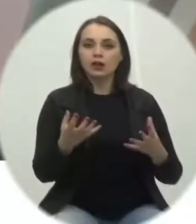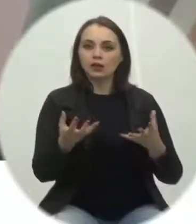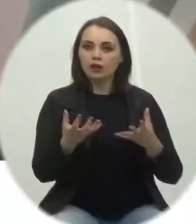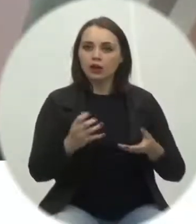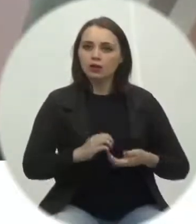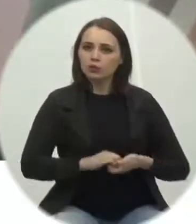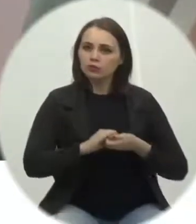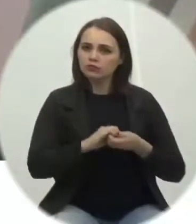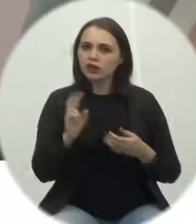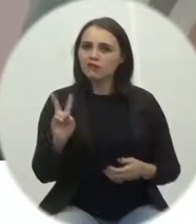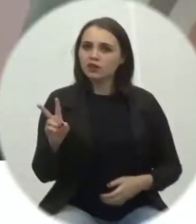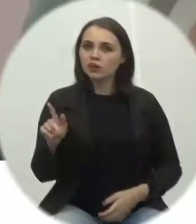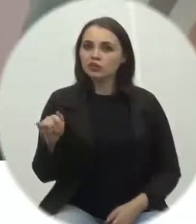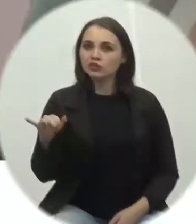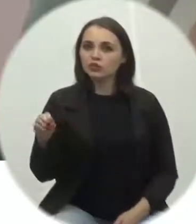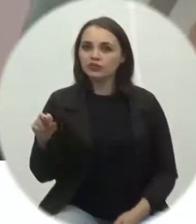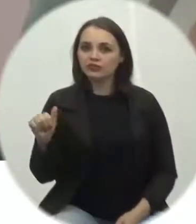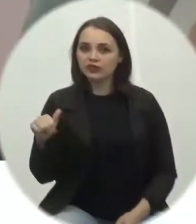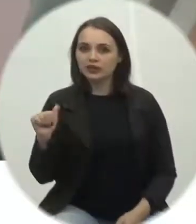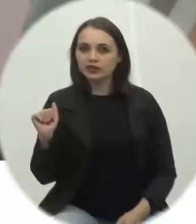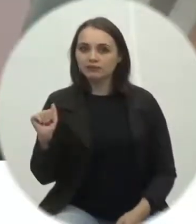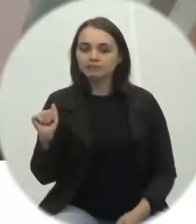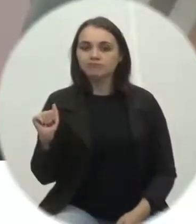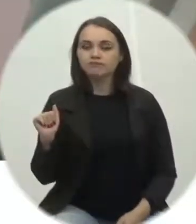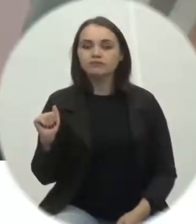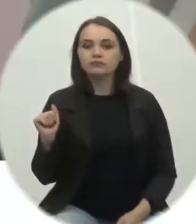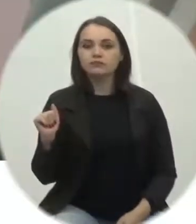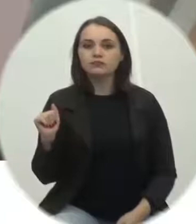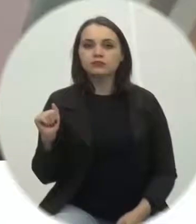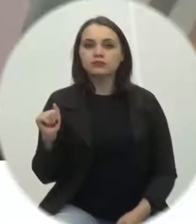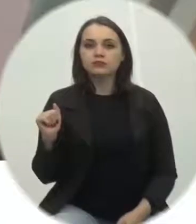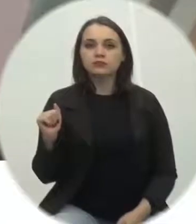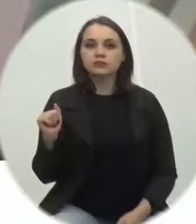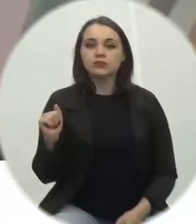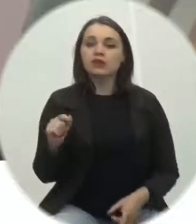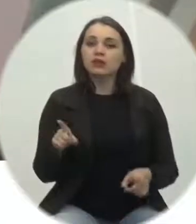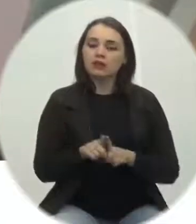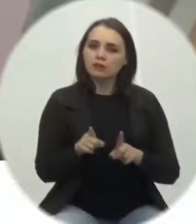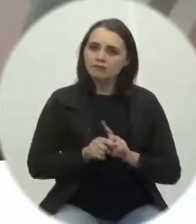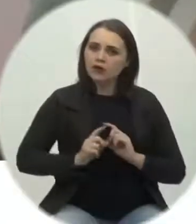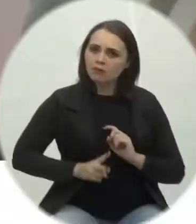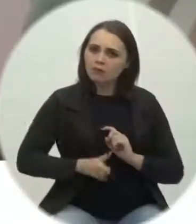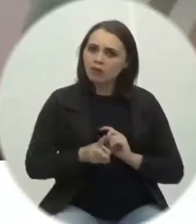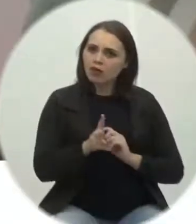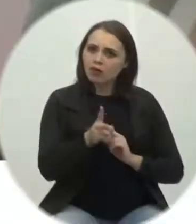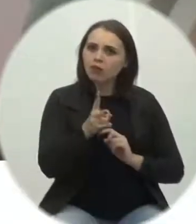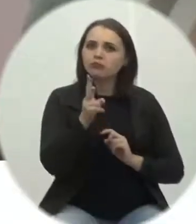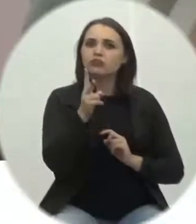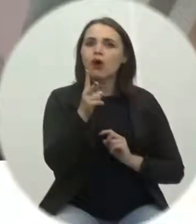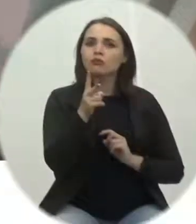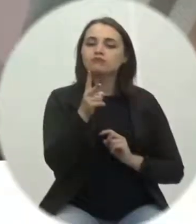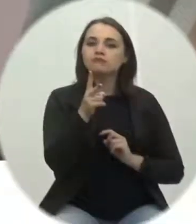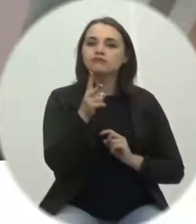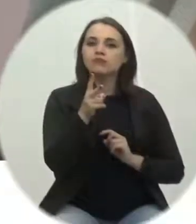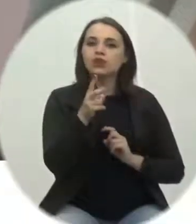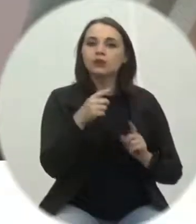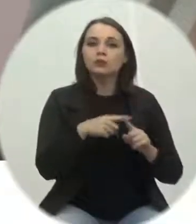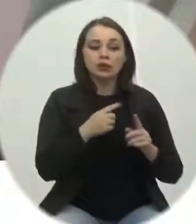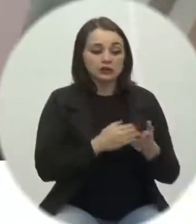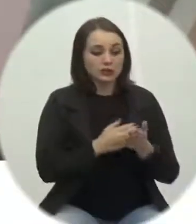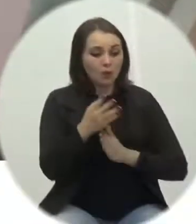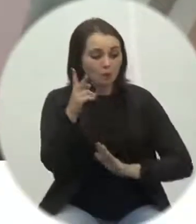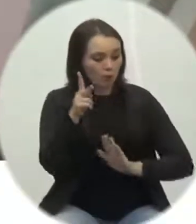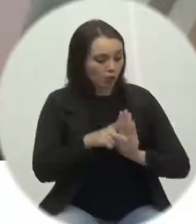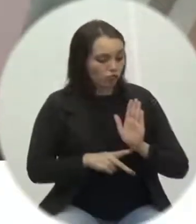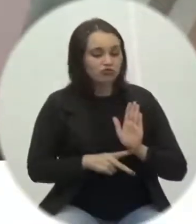cumprimentar a vereadora Giovanna Maldardo pela perseverança, porque inicialmente o